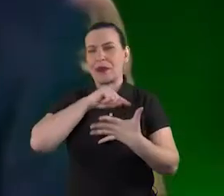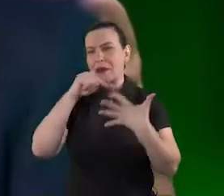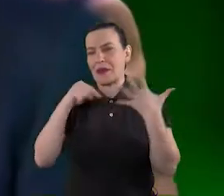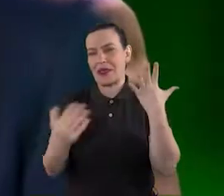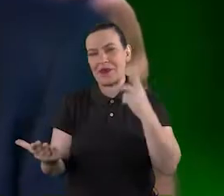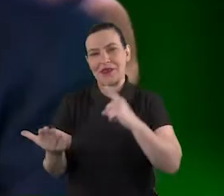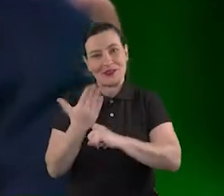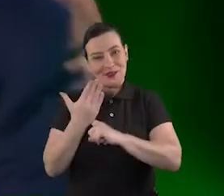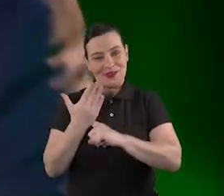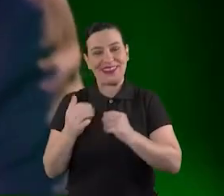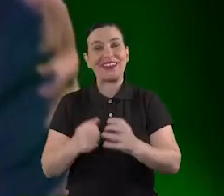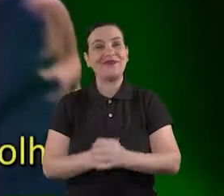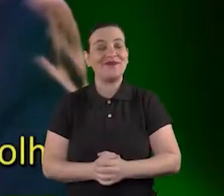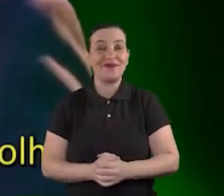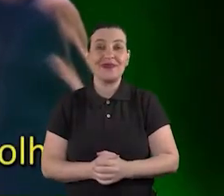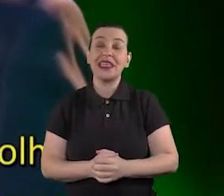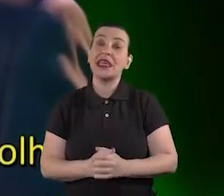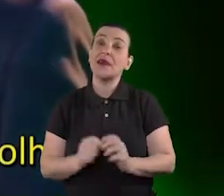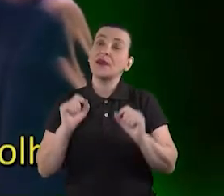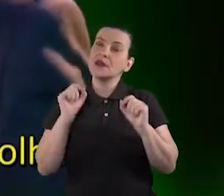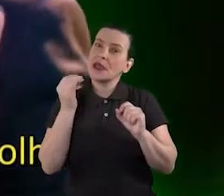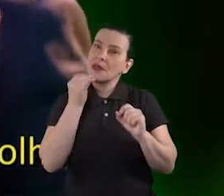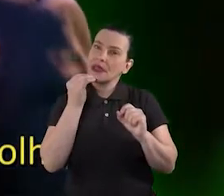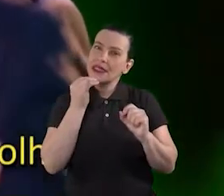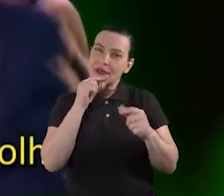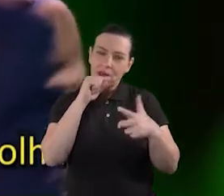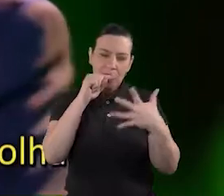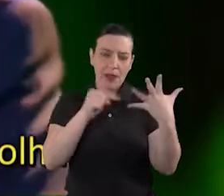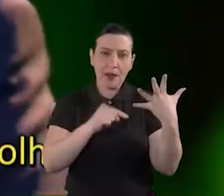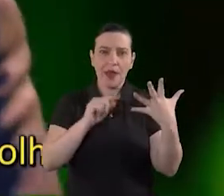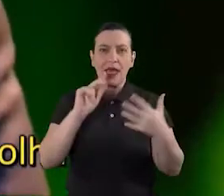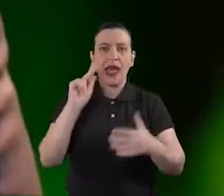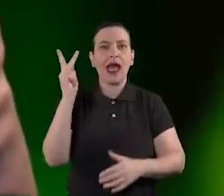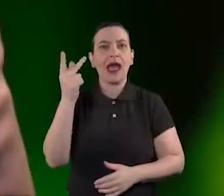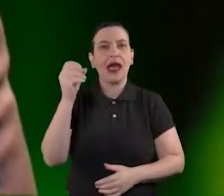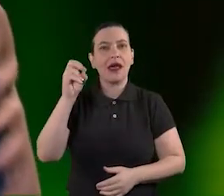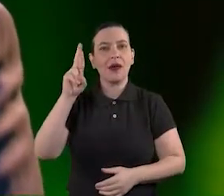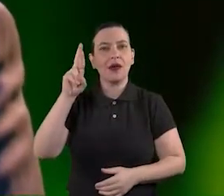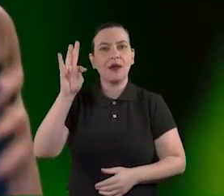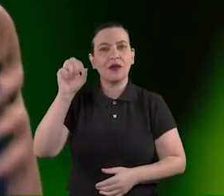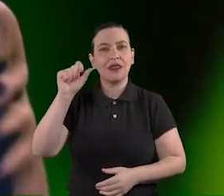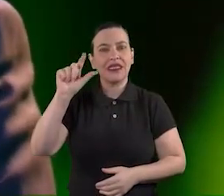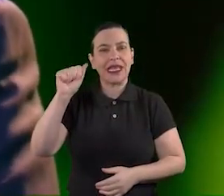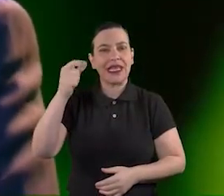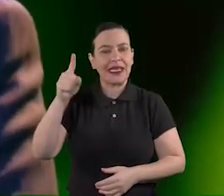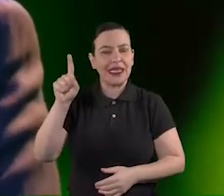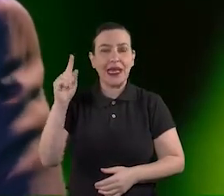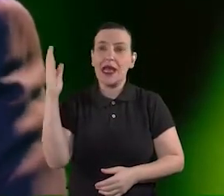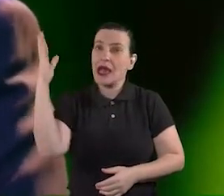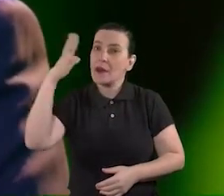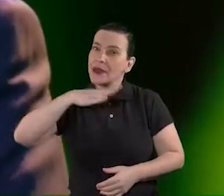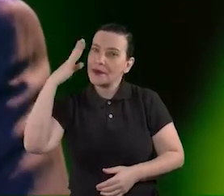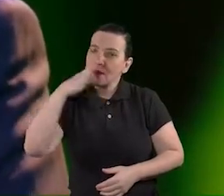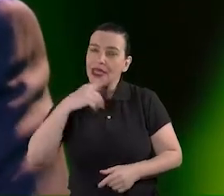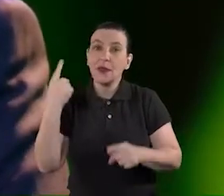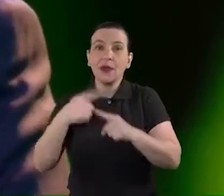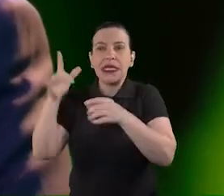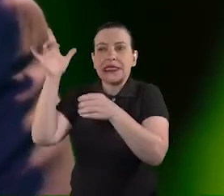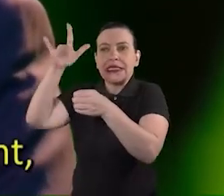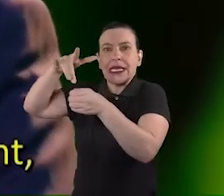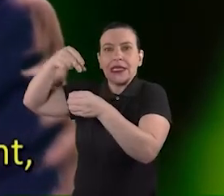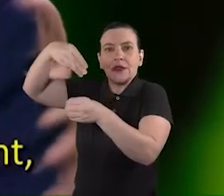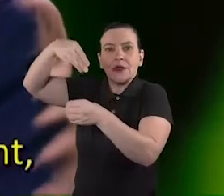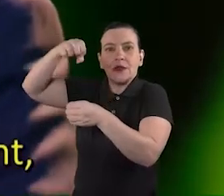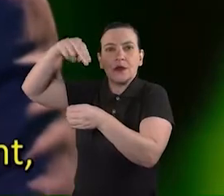entretanto para os fins desse mix a hortelã pimenta foi uma excelente escolha pelo fato de conter mentol e